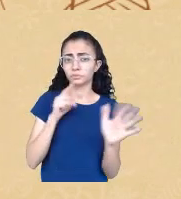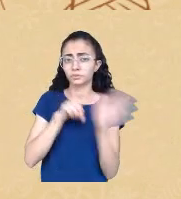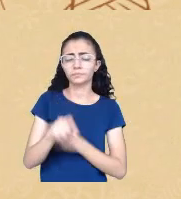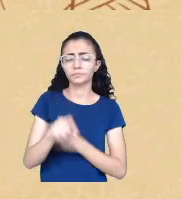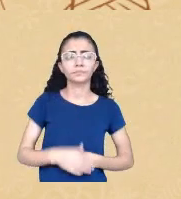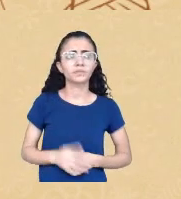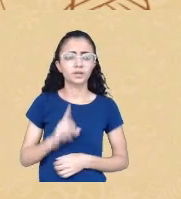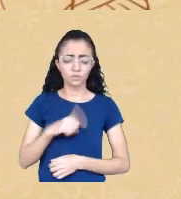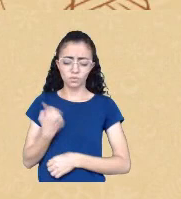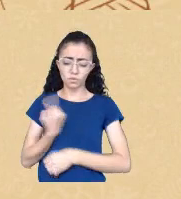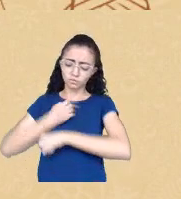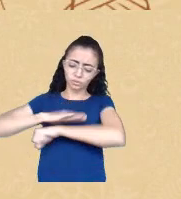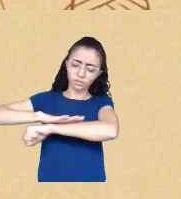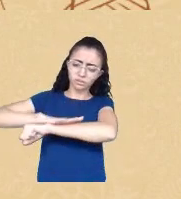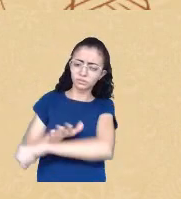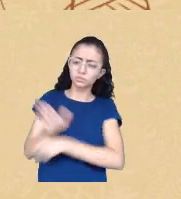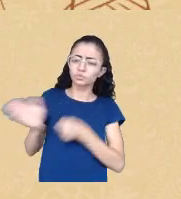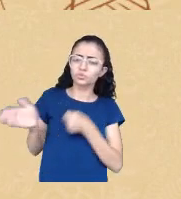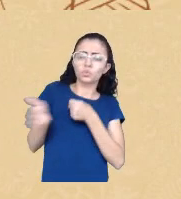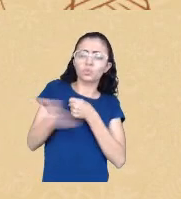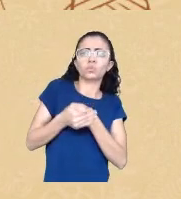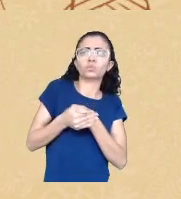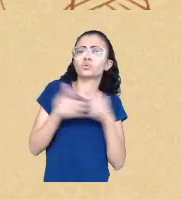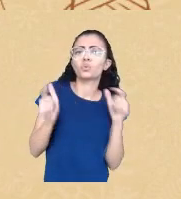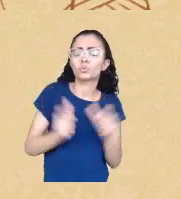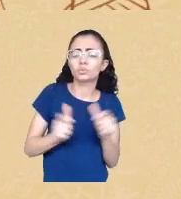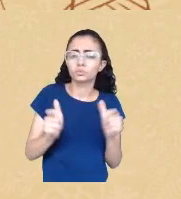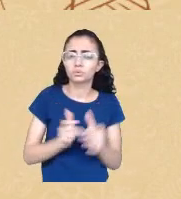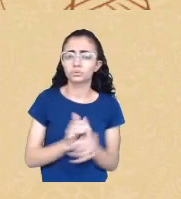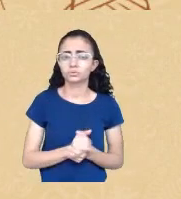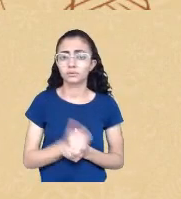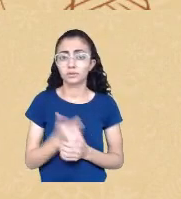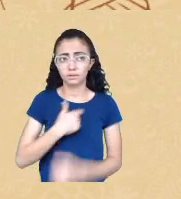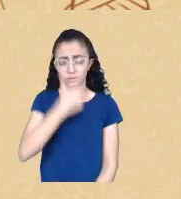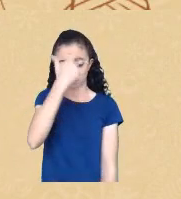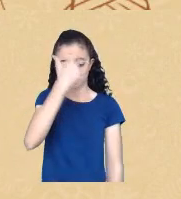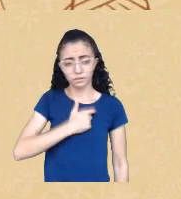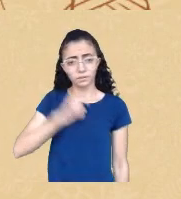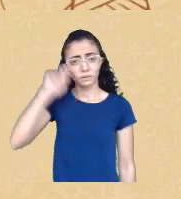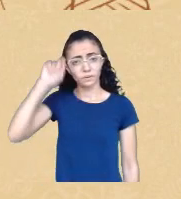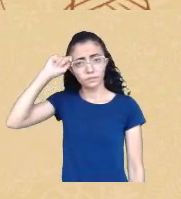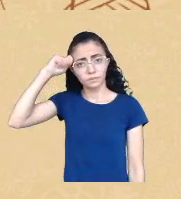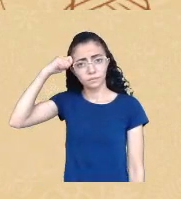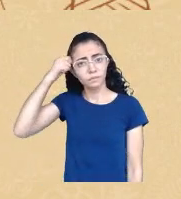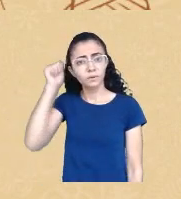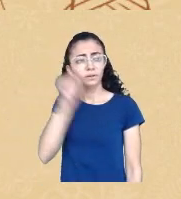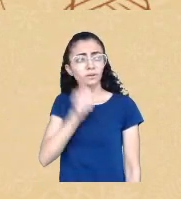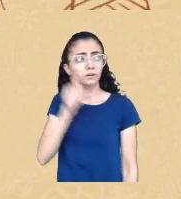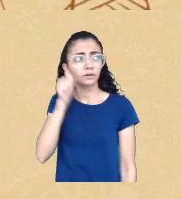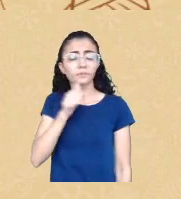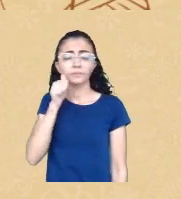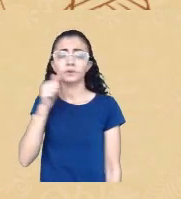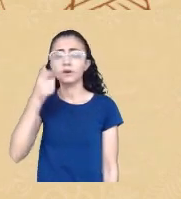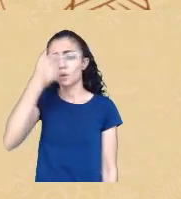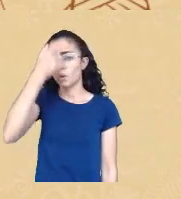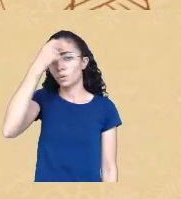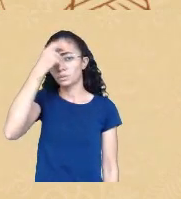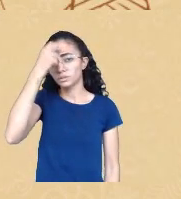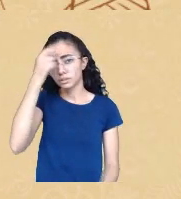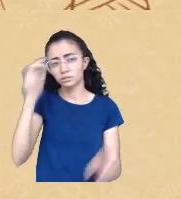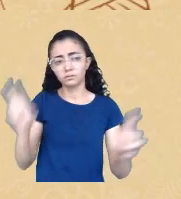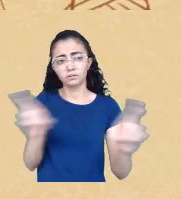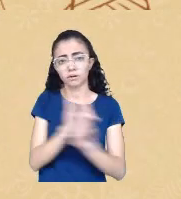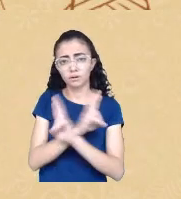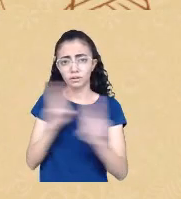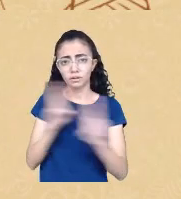o nosso racismo ainda que eu seja uma mulher negra consciente das relações que permeiam os grupos